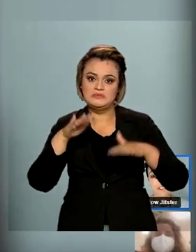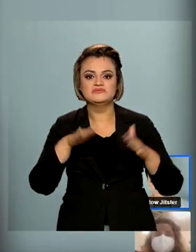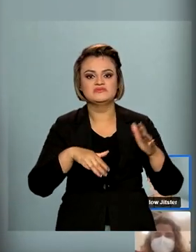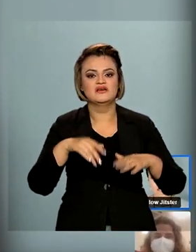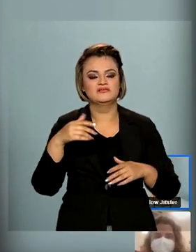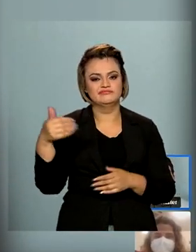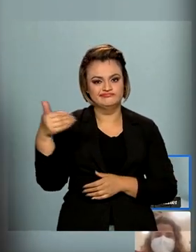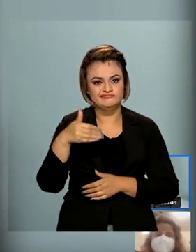retração.